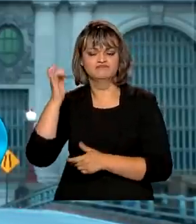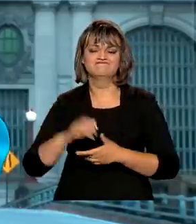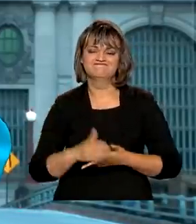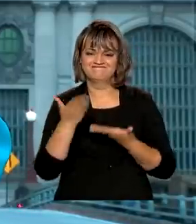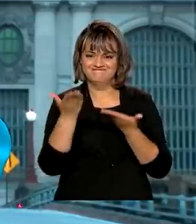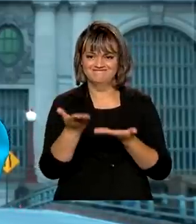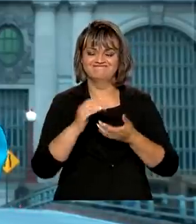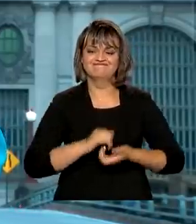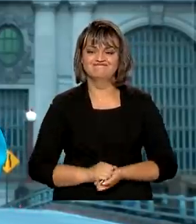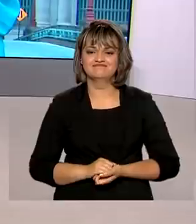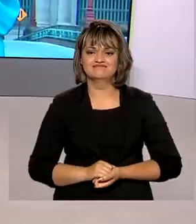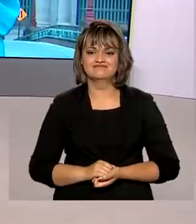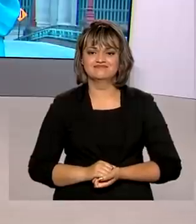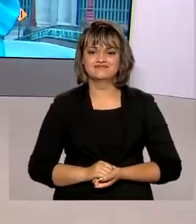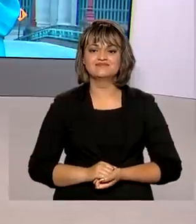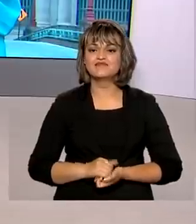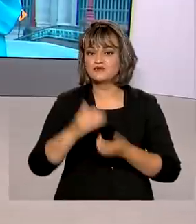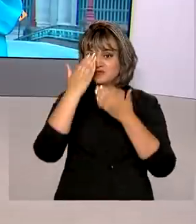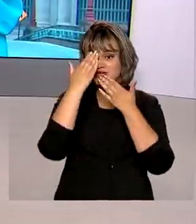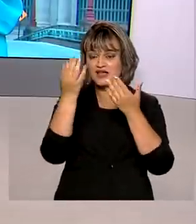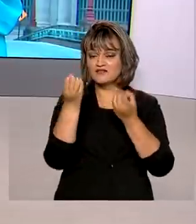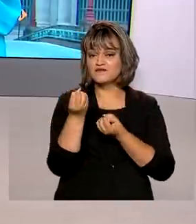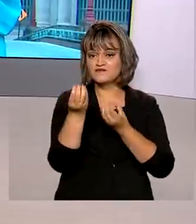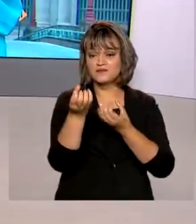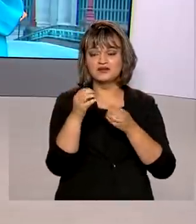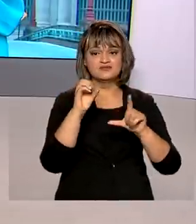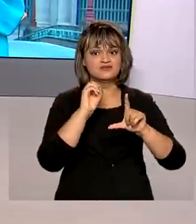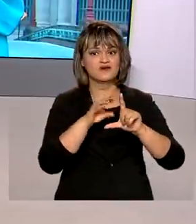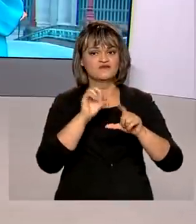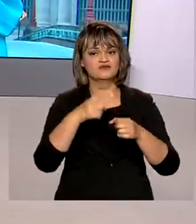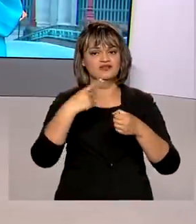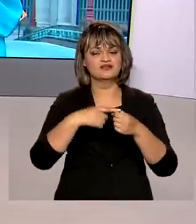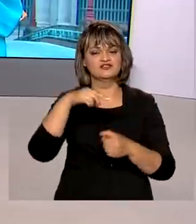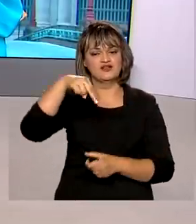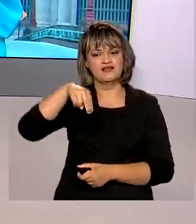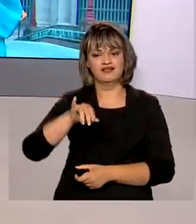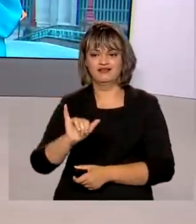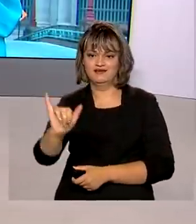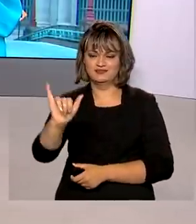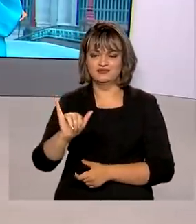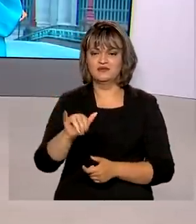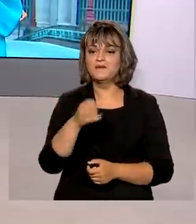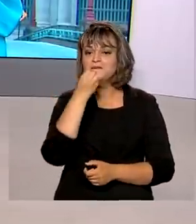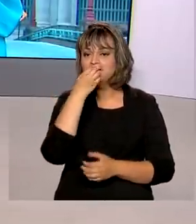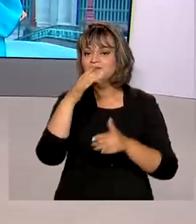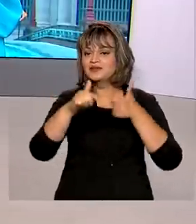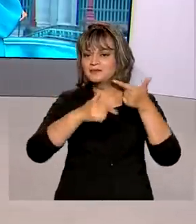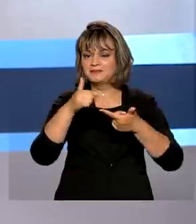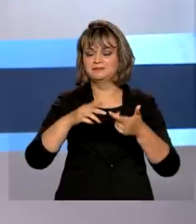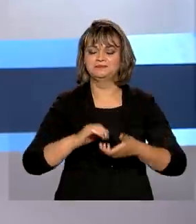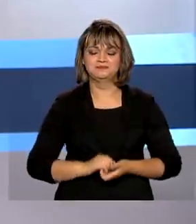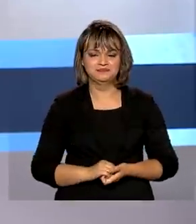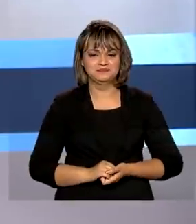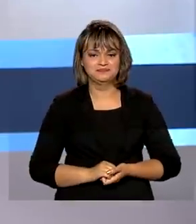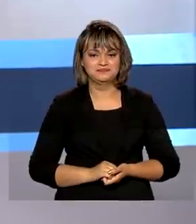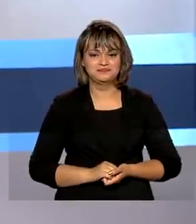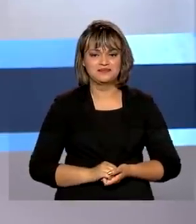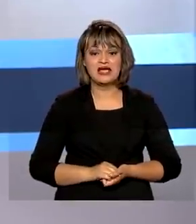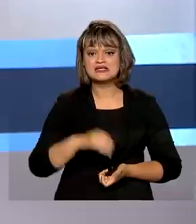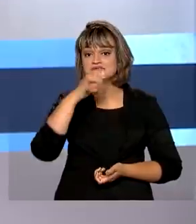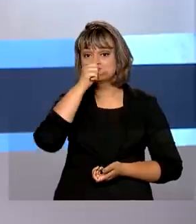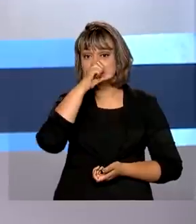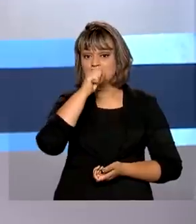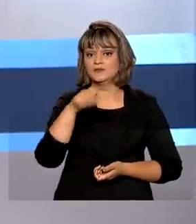Volto com você no estúdio. Obrigada pelas informações ao vivo, direto de Nova Iorque, Gabriela Noronha. Bom trabalho para você. E olha, no